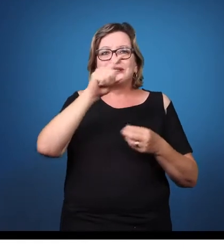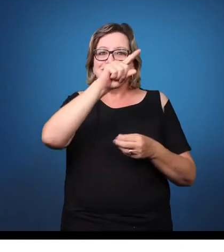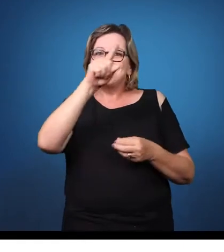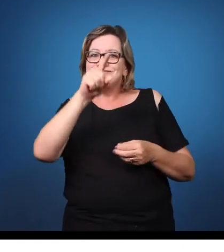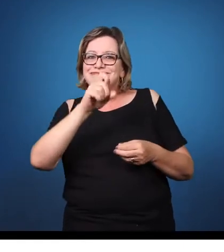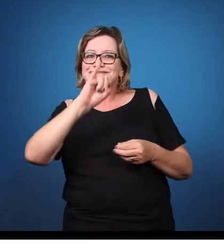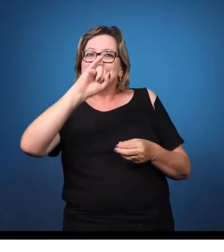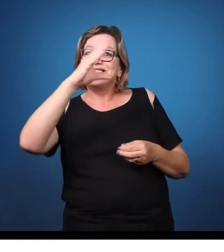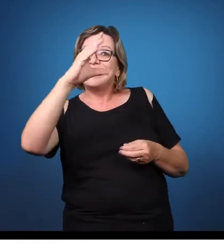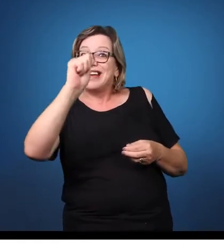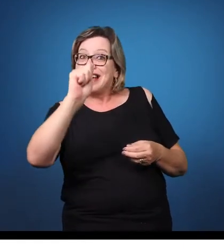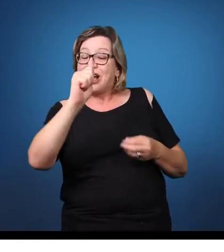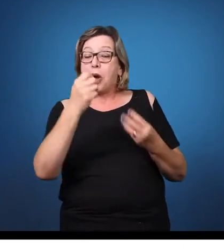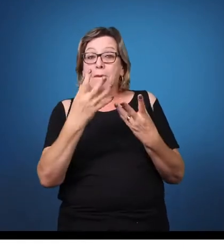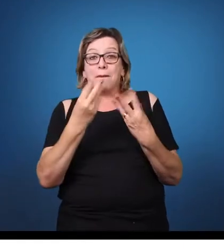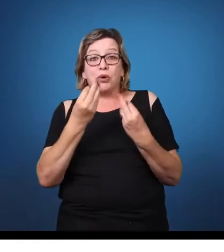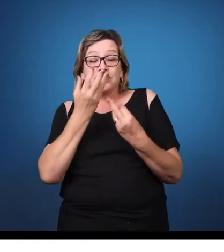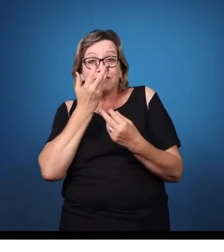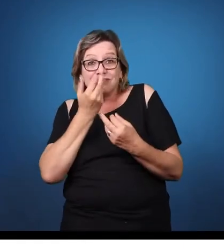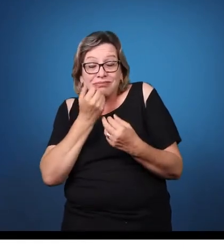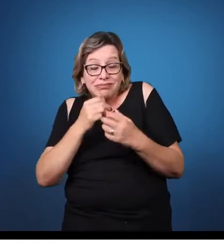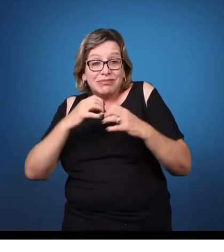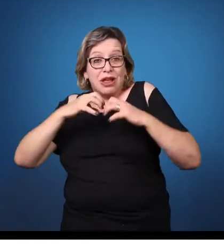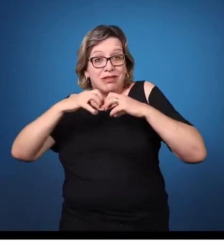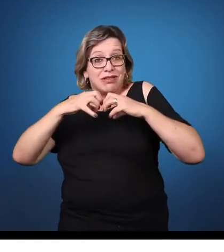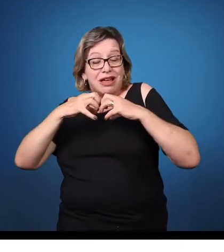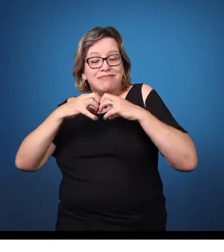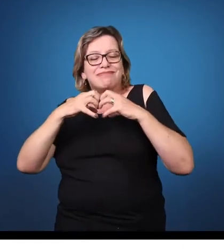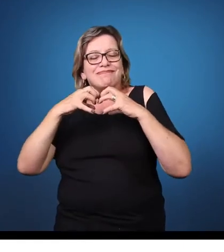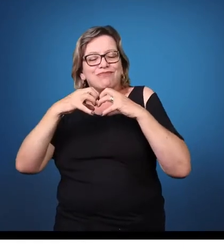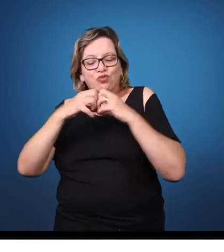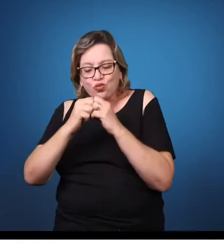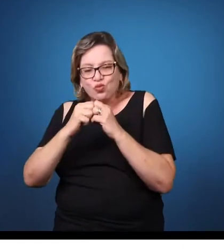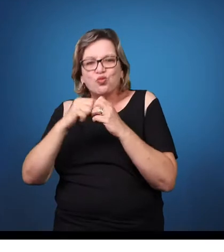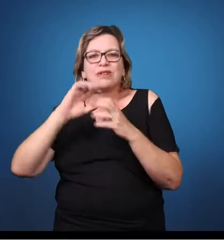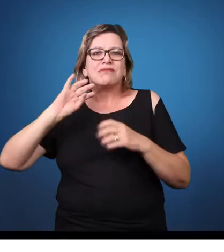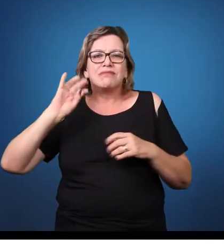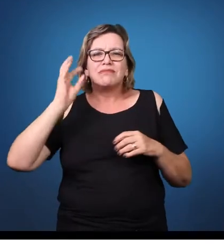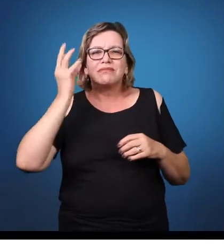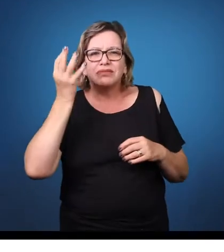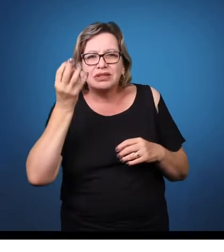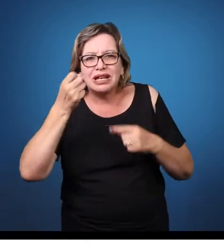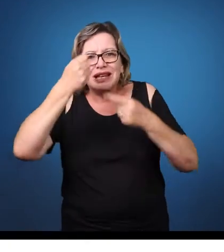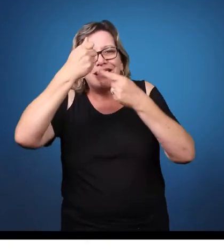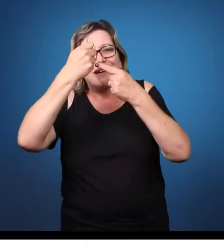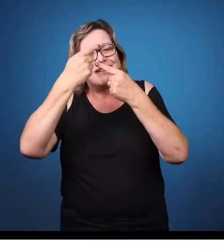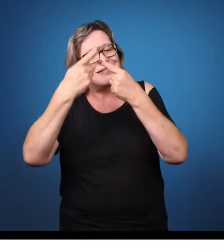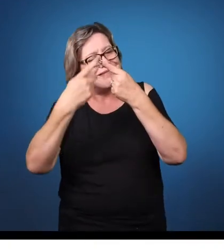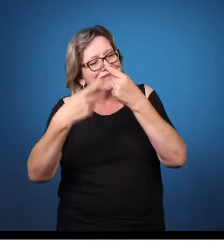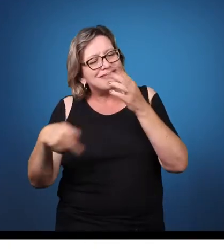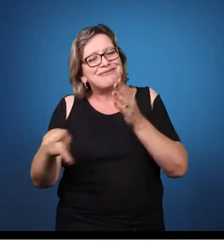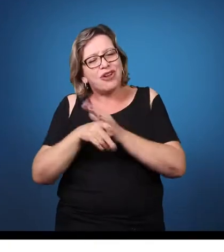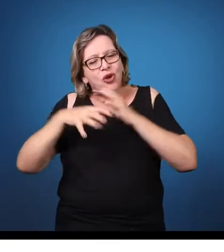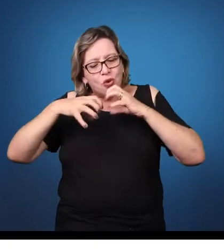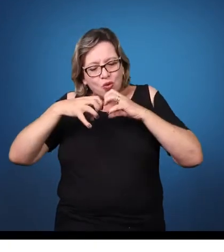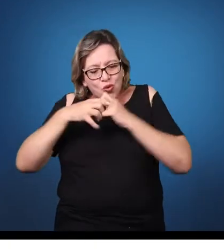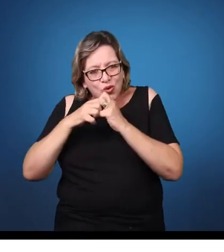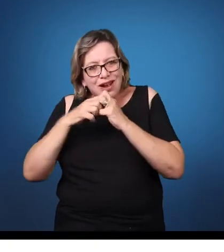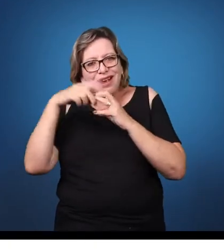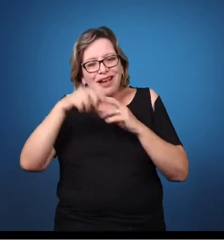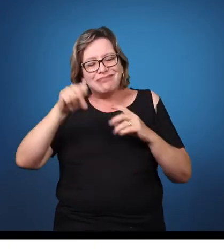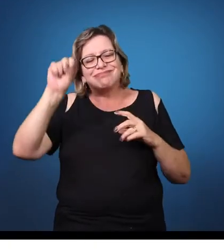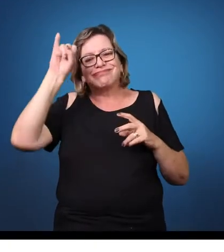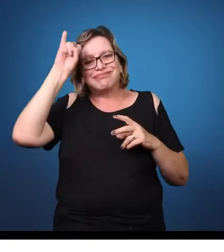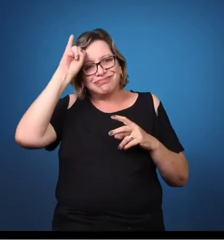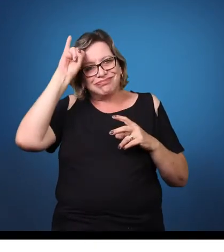é a deficiência intelectual, que poderia perfeitamente ser prevenido se a gente cuidasse das casas, né?